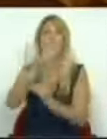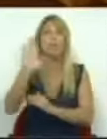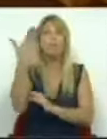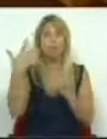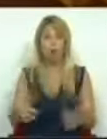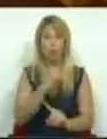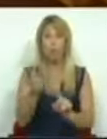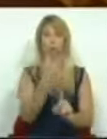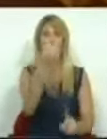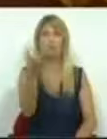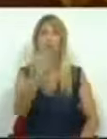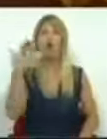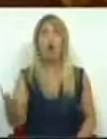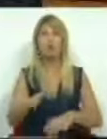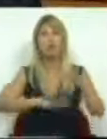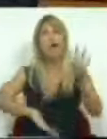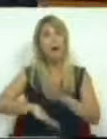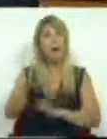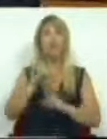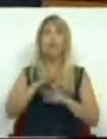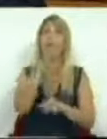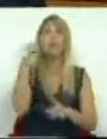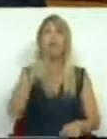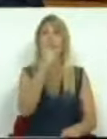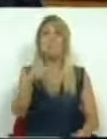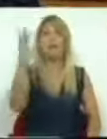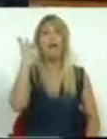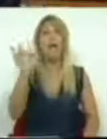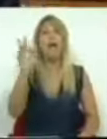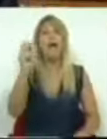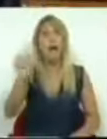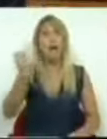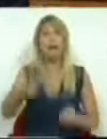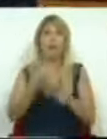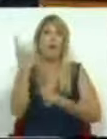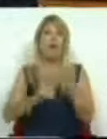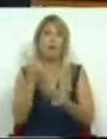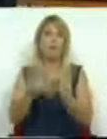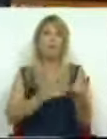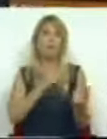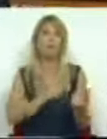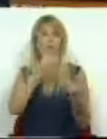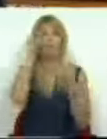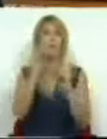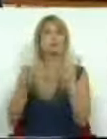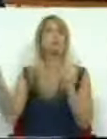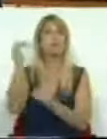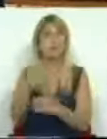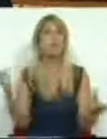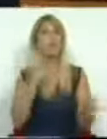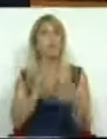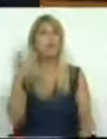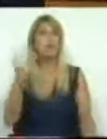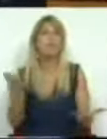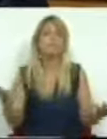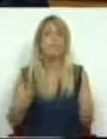ano de 2011, em que celebra o centenário diversas instituições de ensino superior e que, portanto, por isso mesmo é simbólico e emblemático. Obviamente sabemos que nem